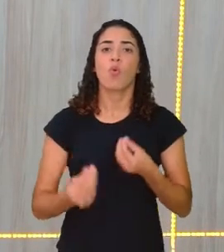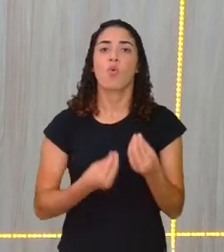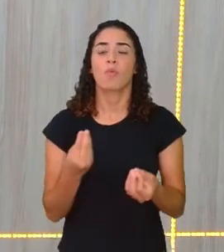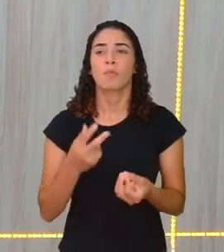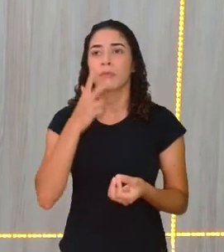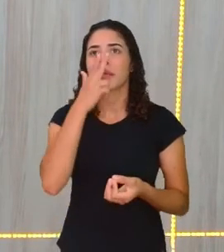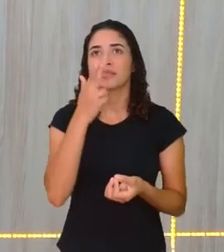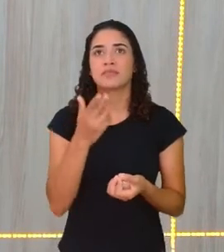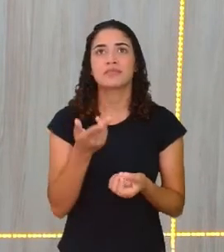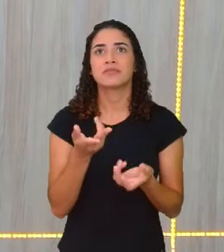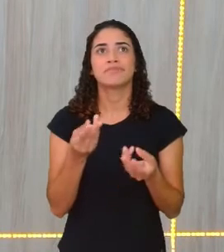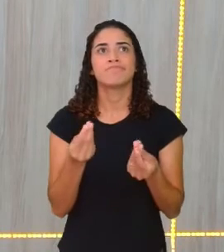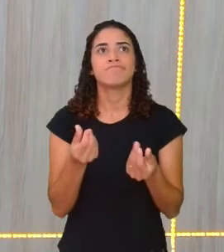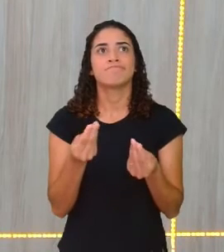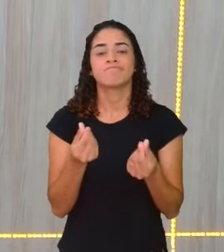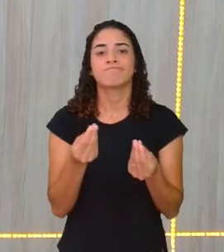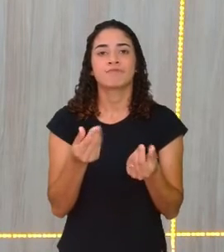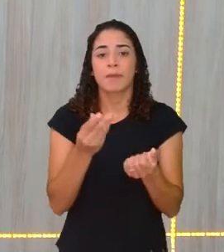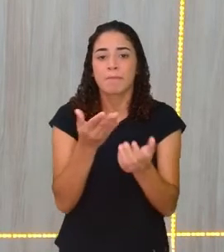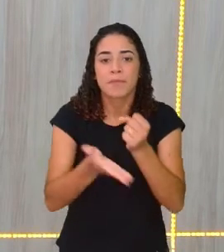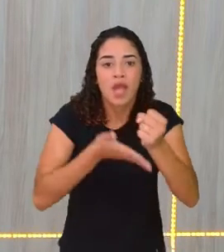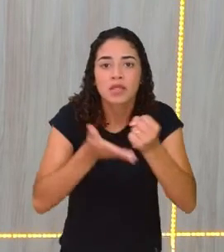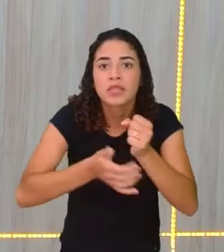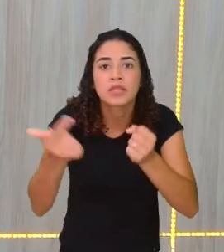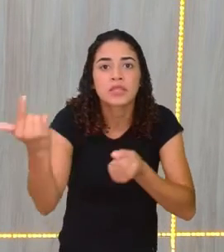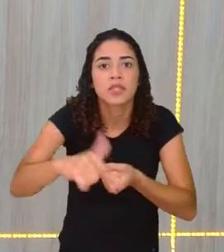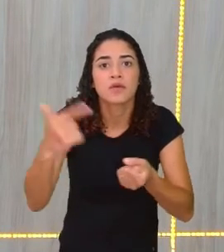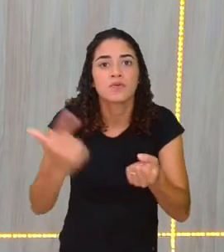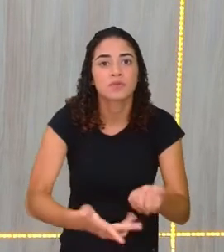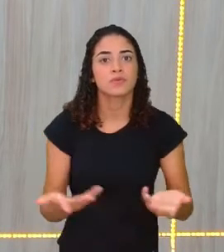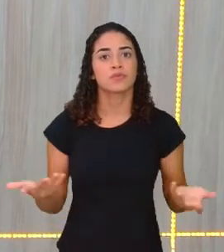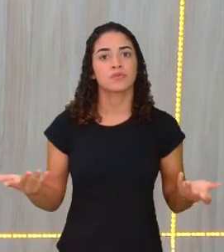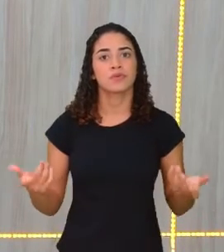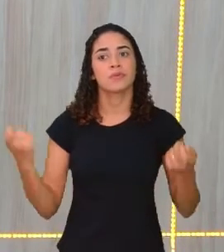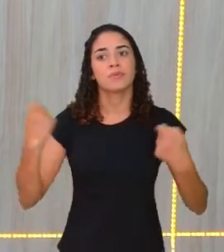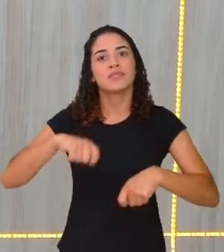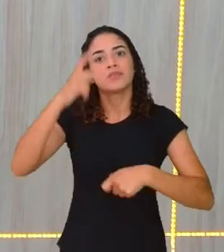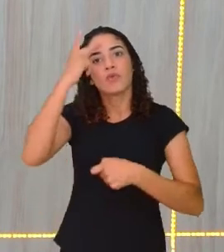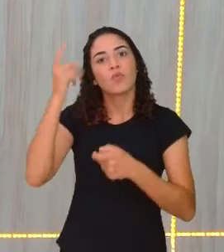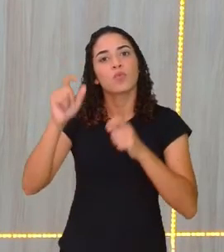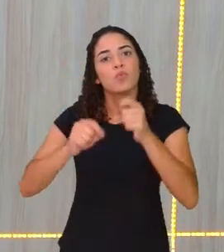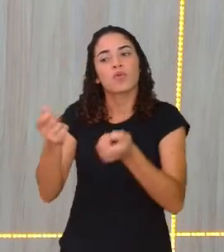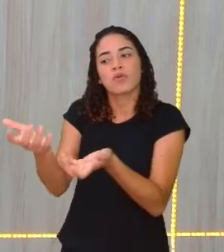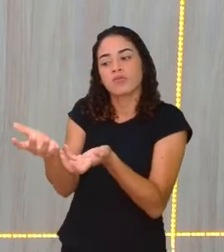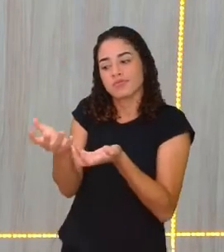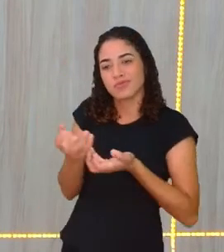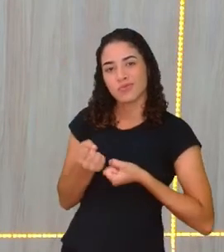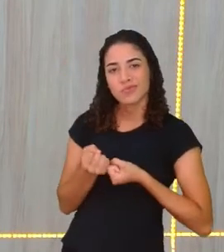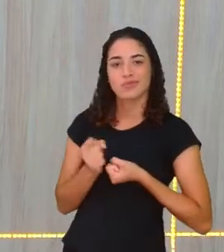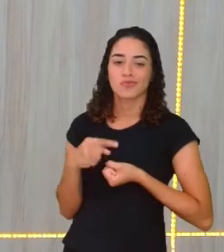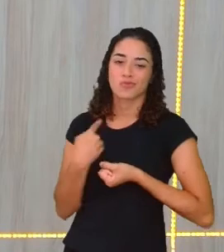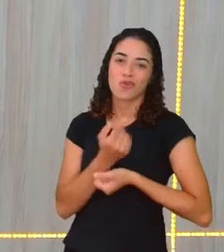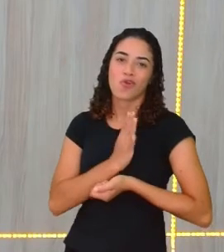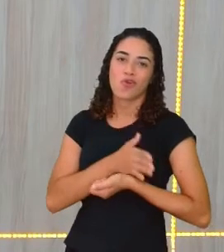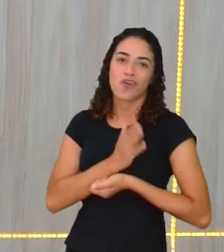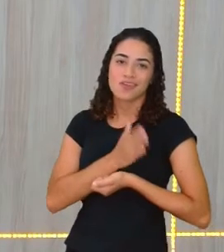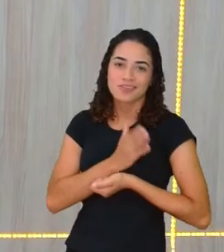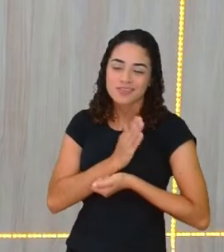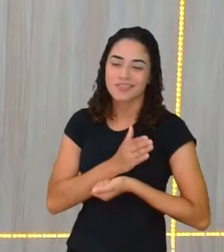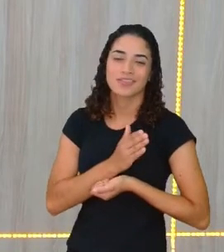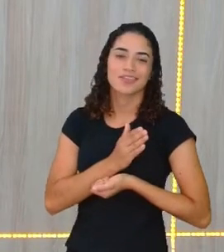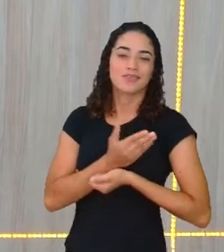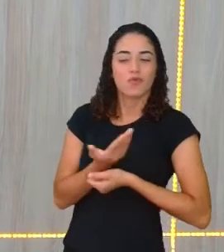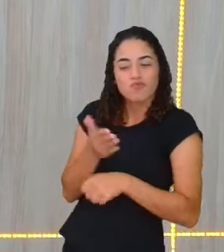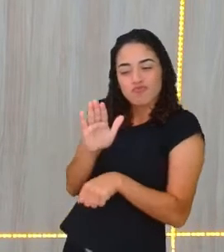-humana. Que precisam, não é? Serem acolhidos, não é? No nosso coração. Serem